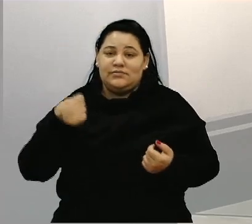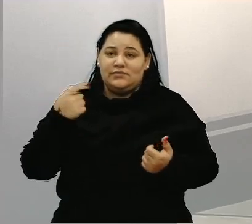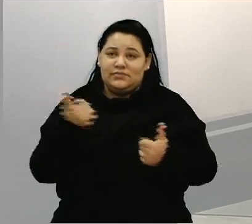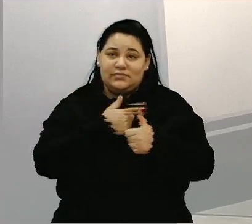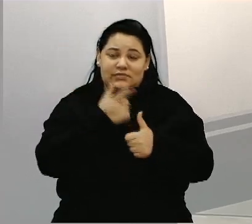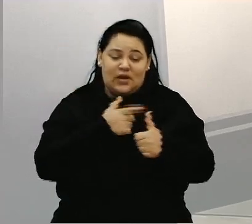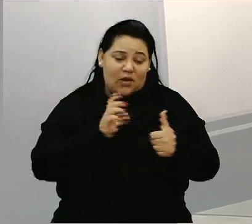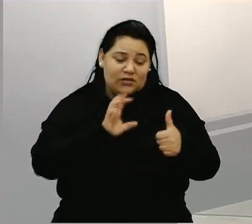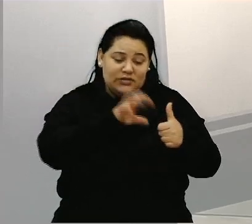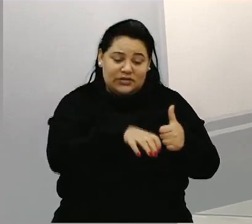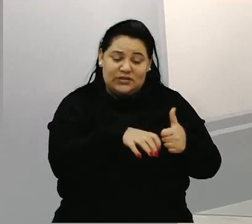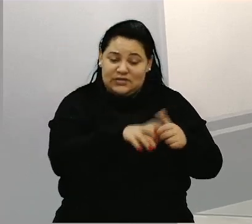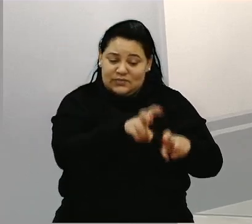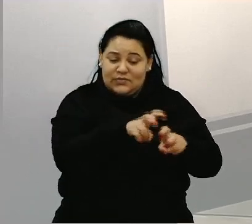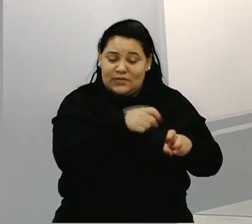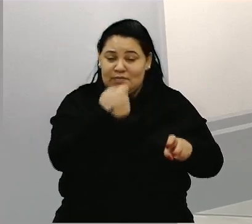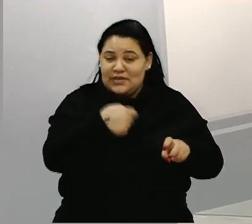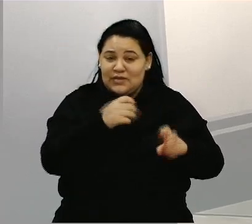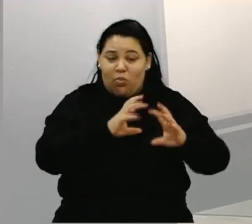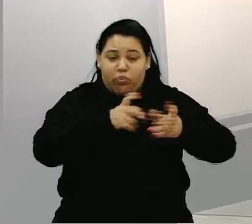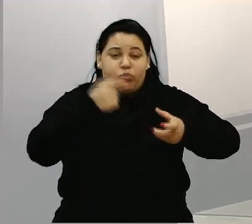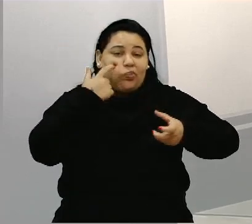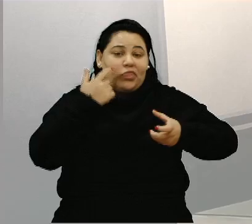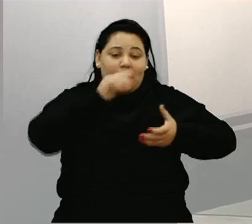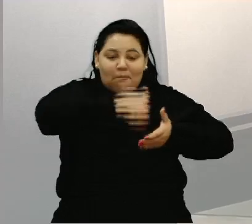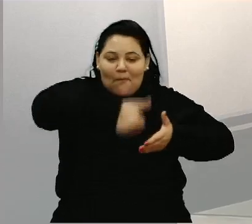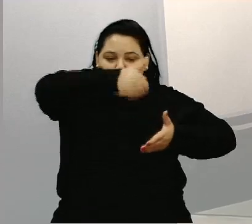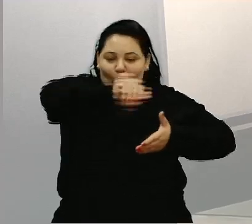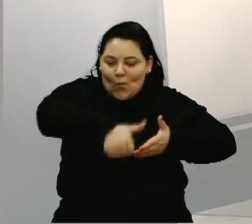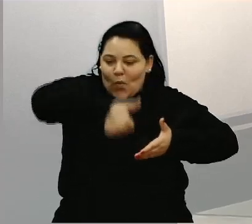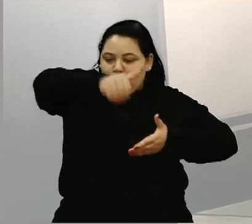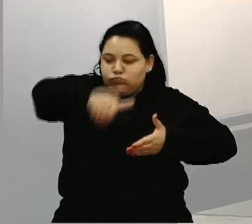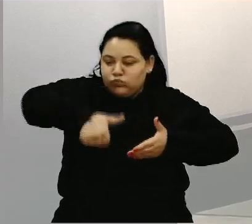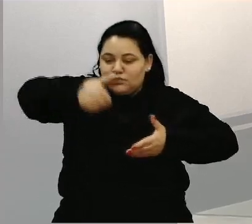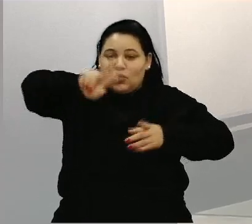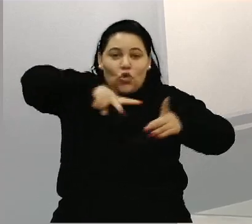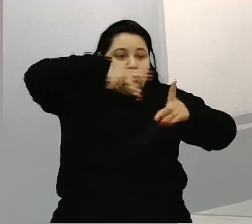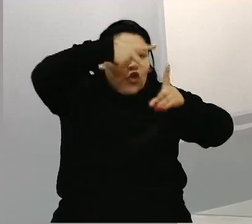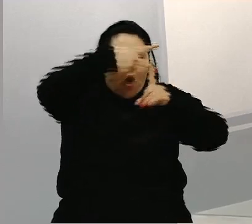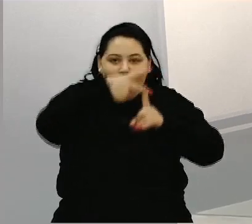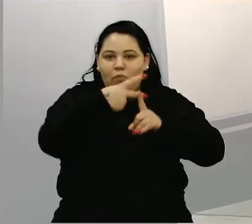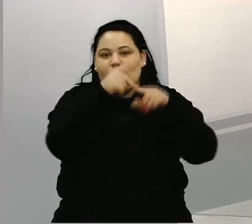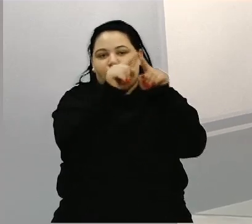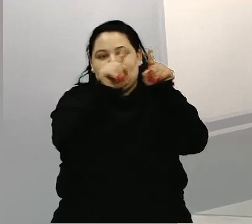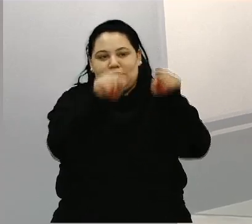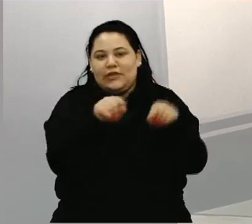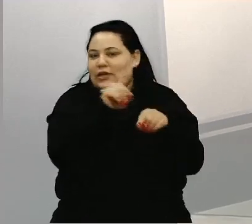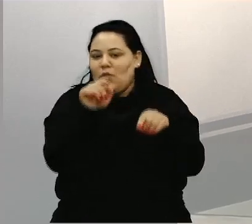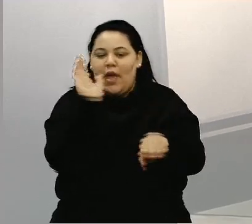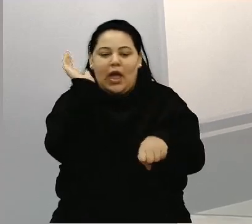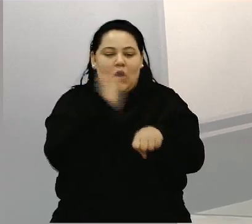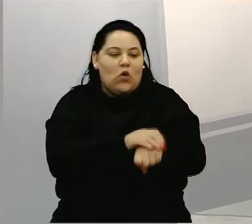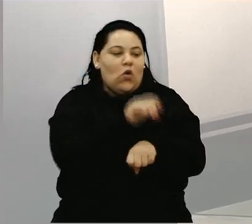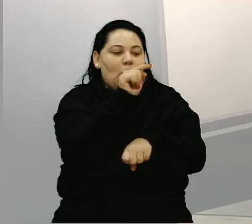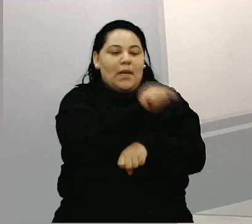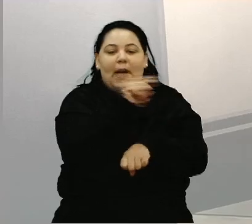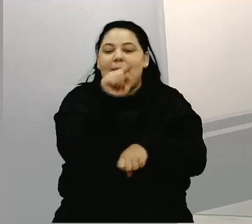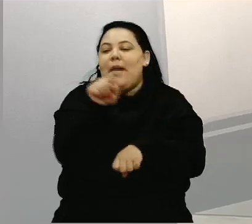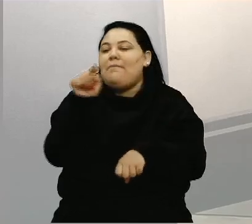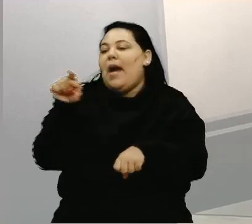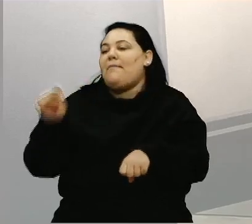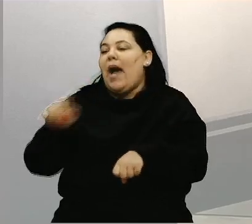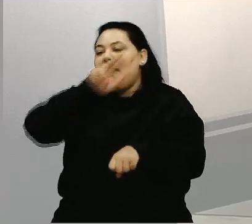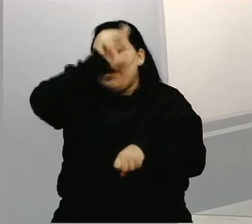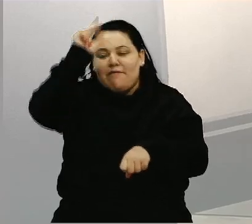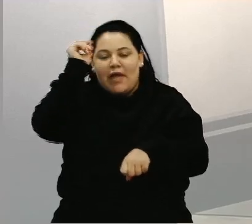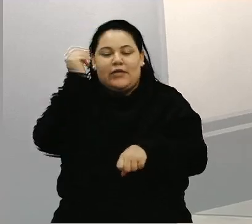de duas patrolas. O dobro, dez funcionários. E não é culpa de A ou B, prefeito. Tem que mudar. Tem